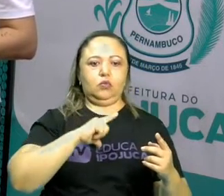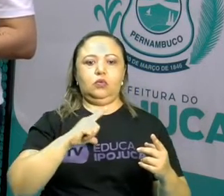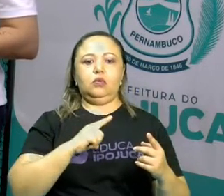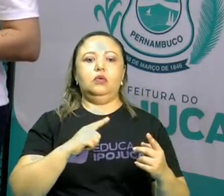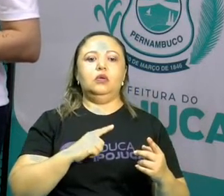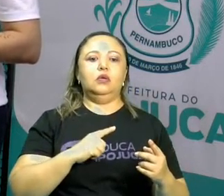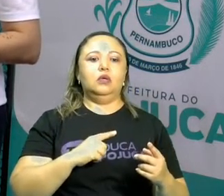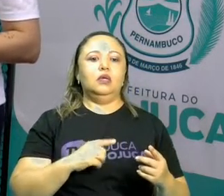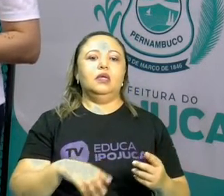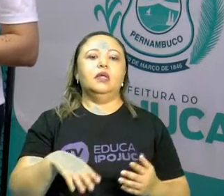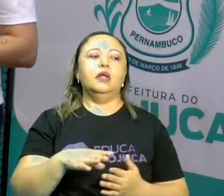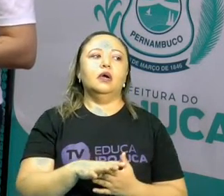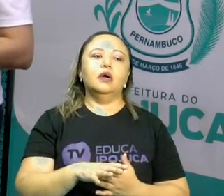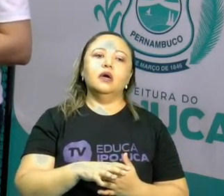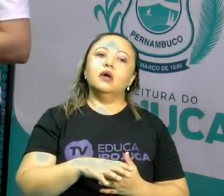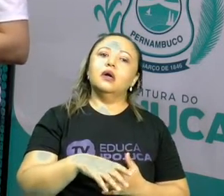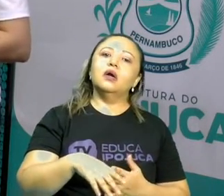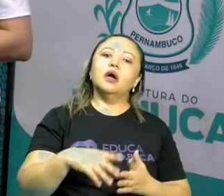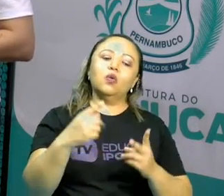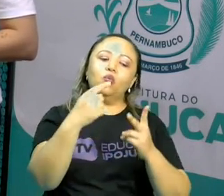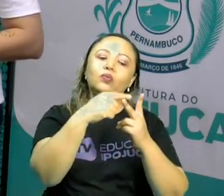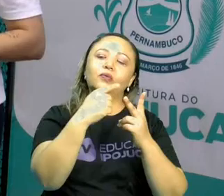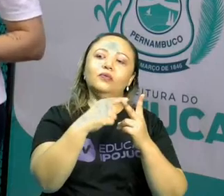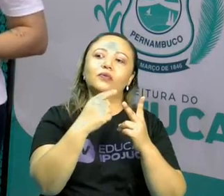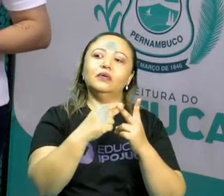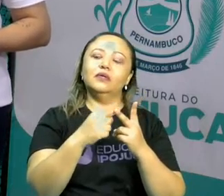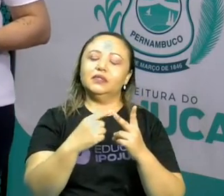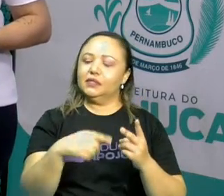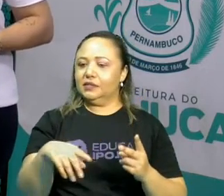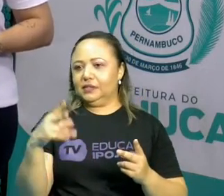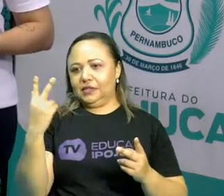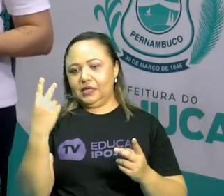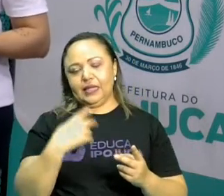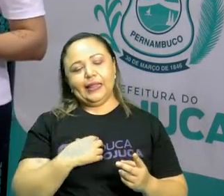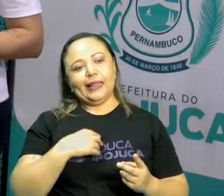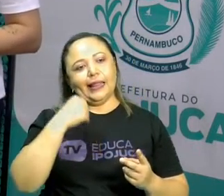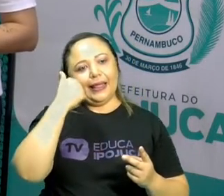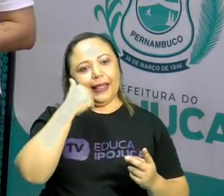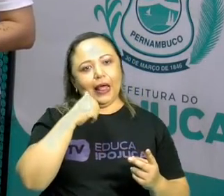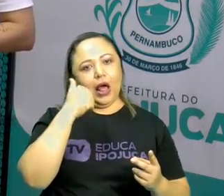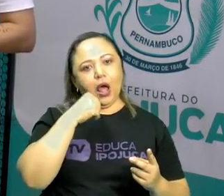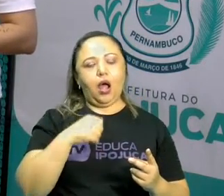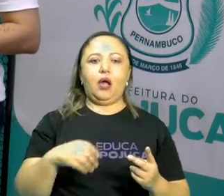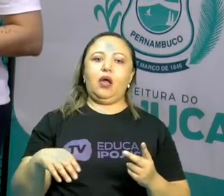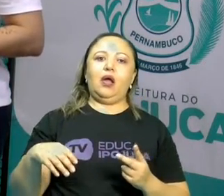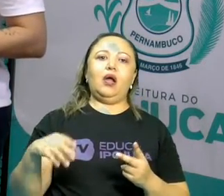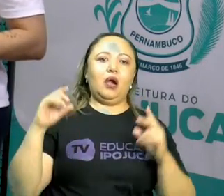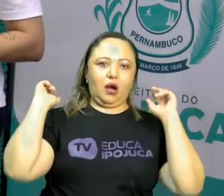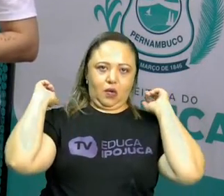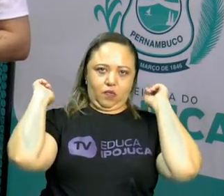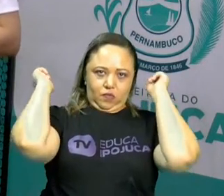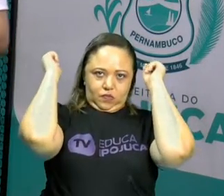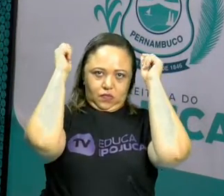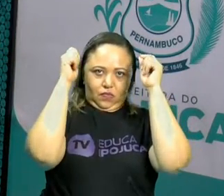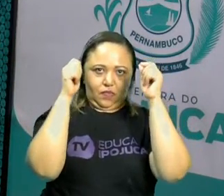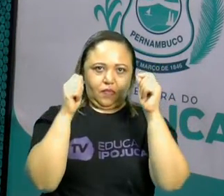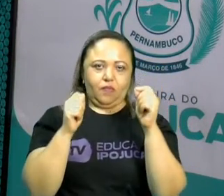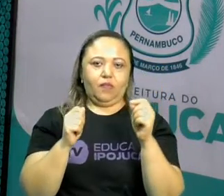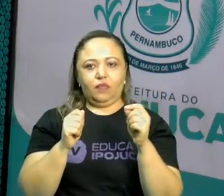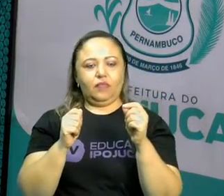tem apenas a moça e a menina, com o capuz vermelho, simbolizando aí a Chapeuzinho. Porém,